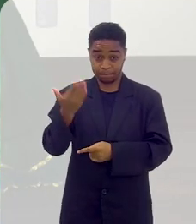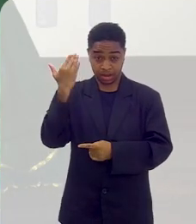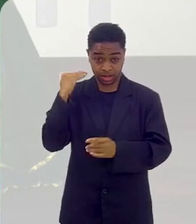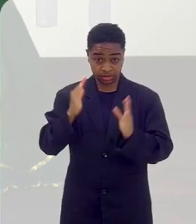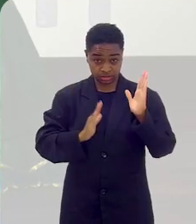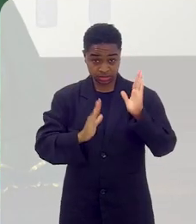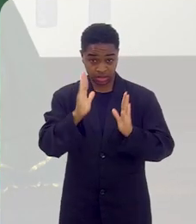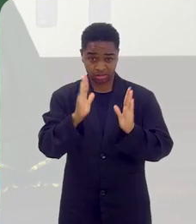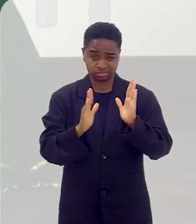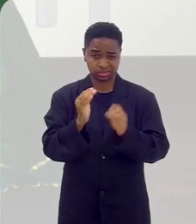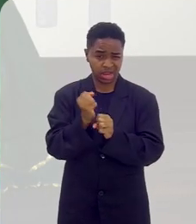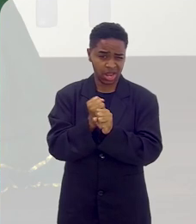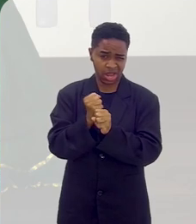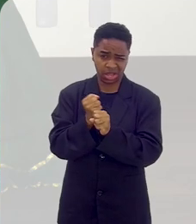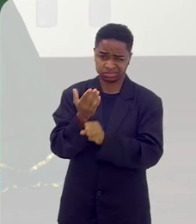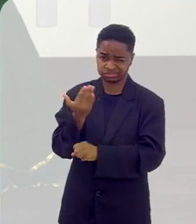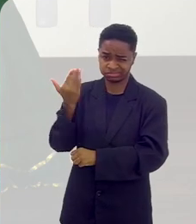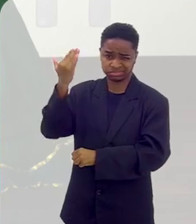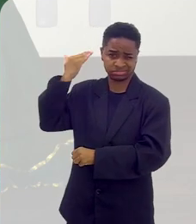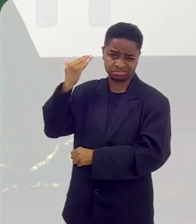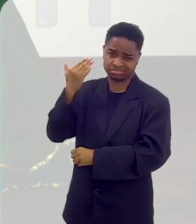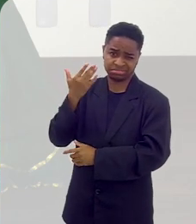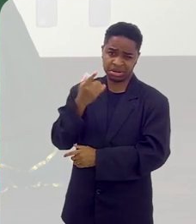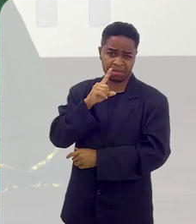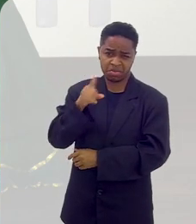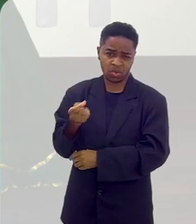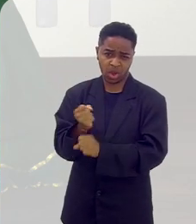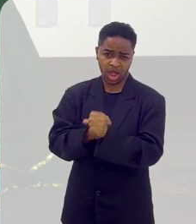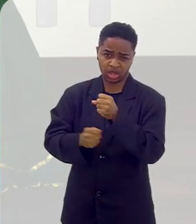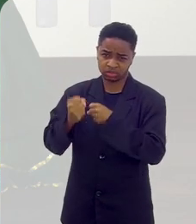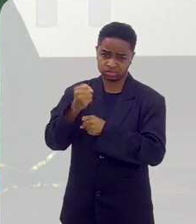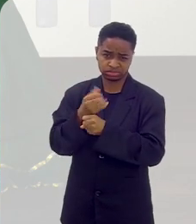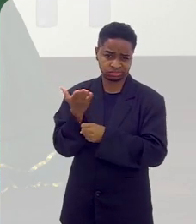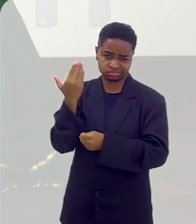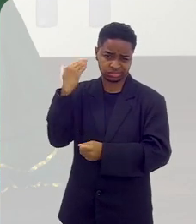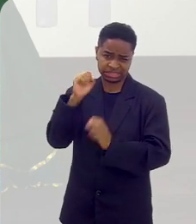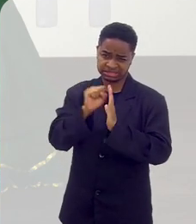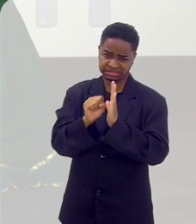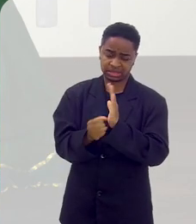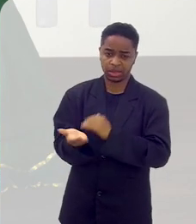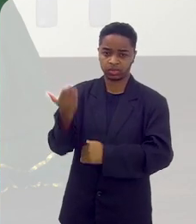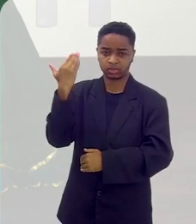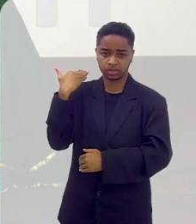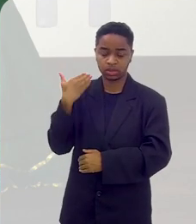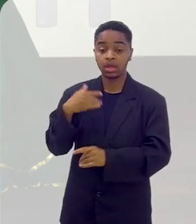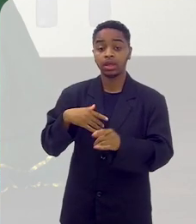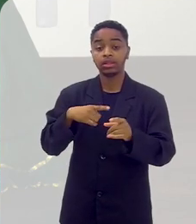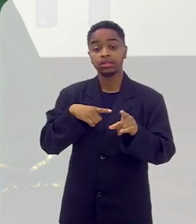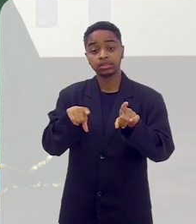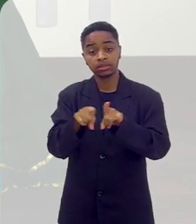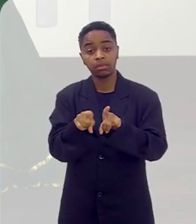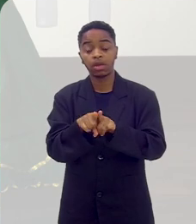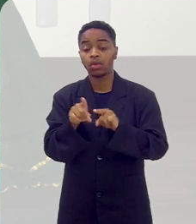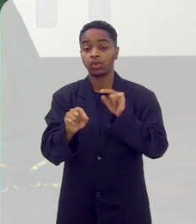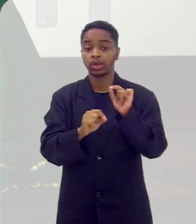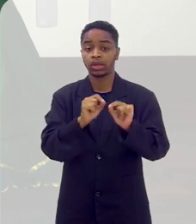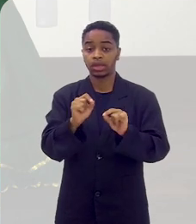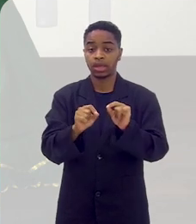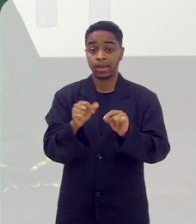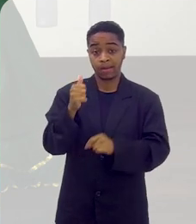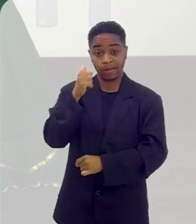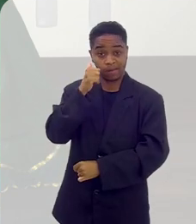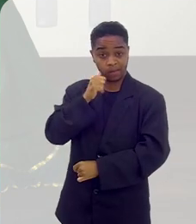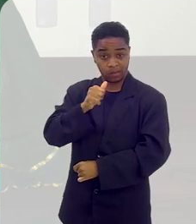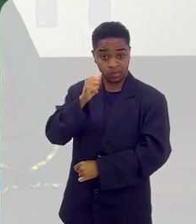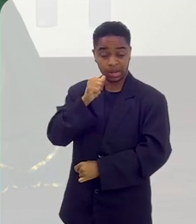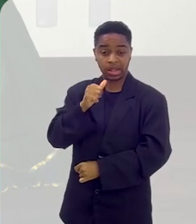época, há muitos e muitos anos atrás, há mil anos atrás, ou há séculos e meia atrás, também existia aquela